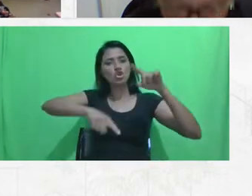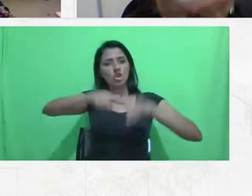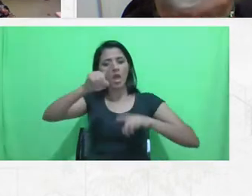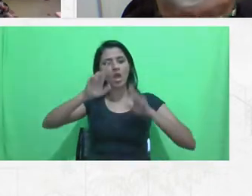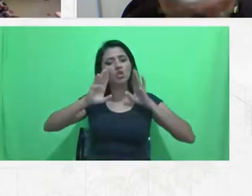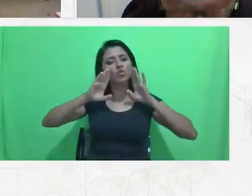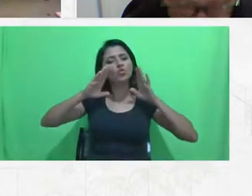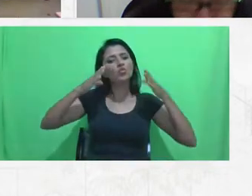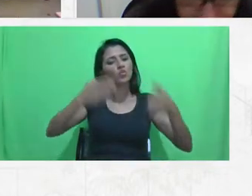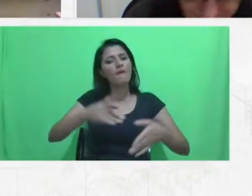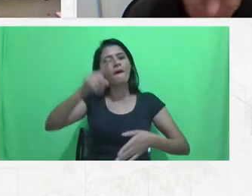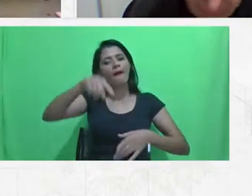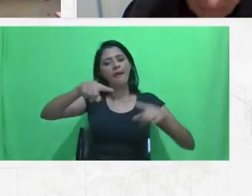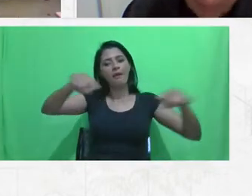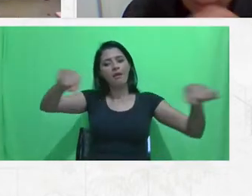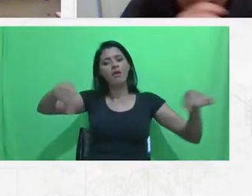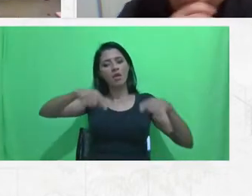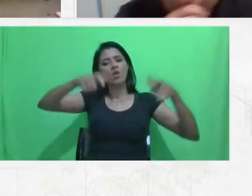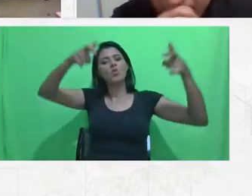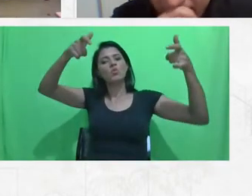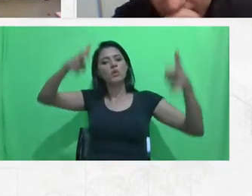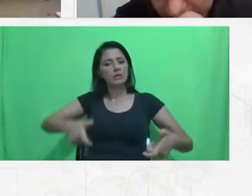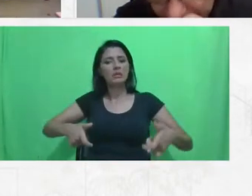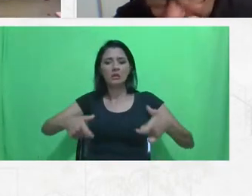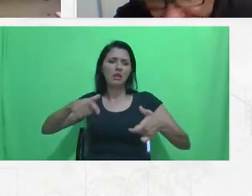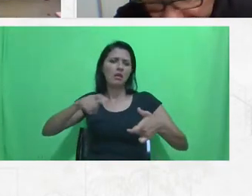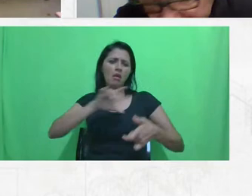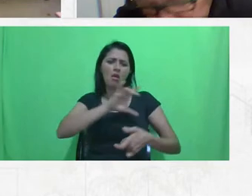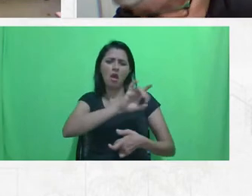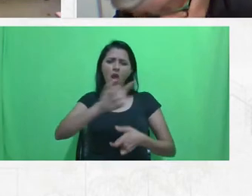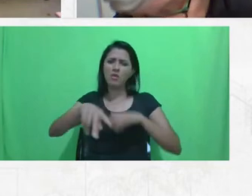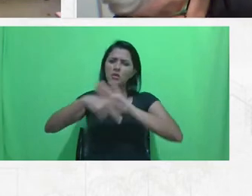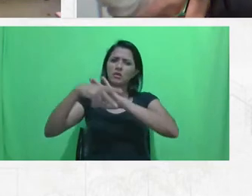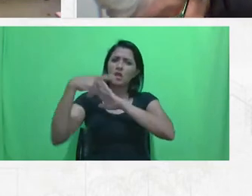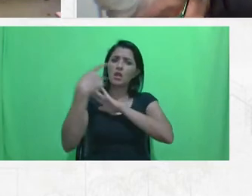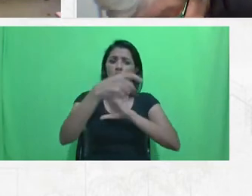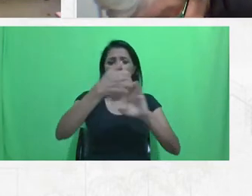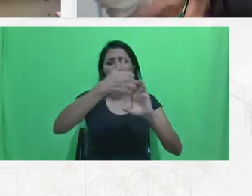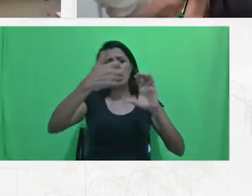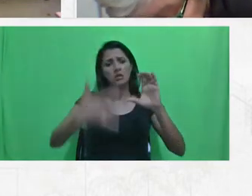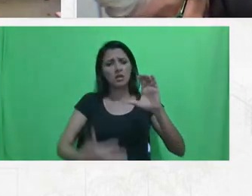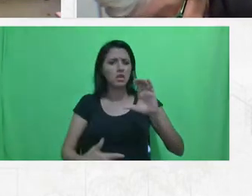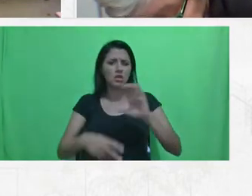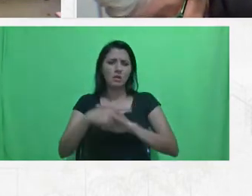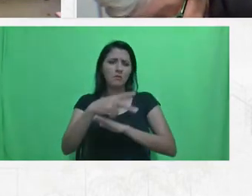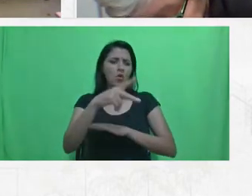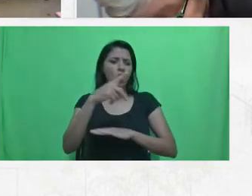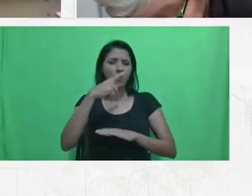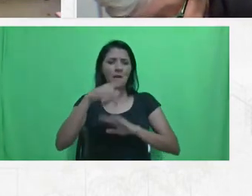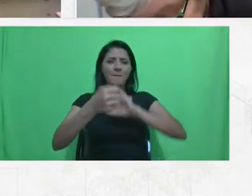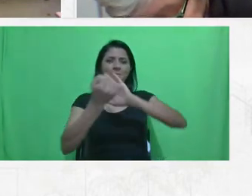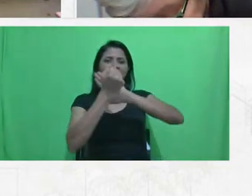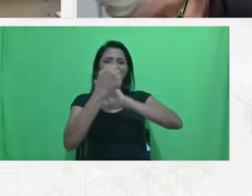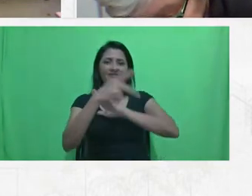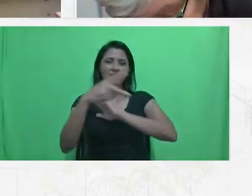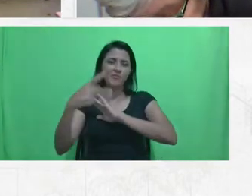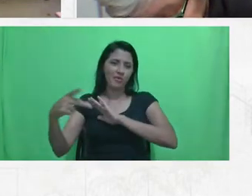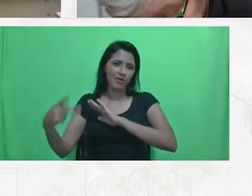cada território tem as suas especificidades, tem as suas, que é o que caracteriza cada território, seus problemas